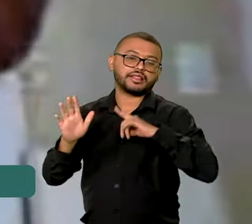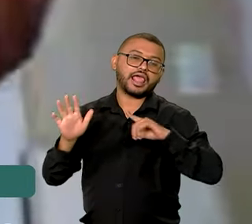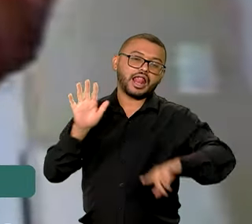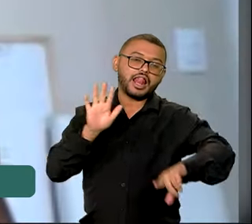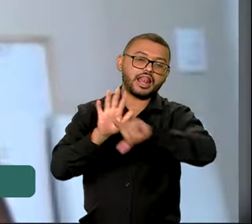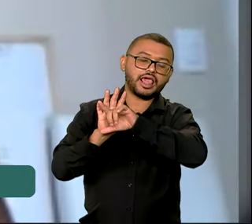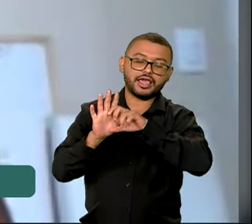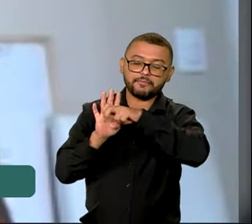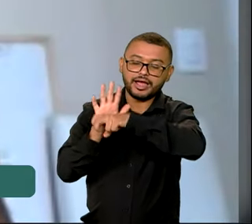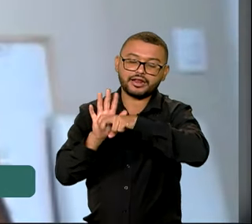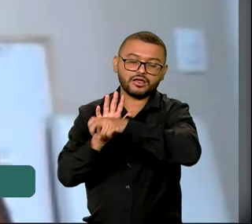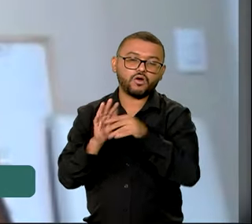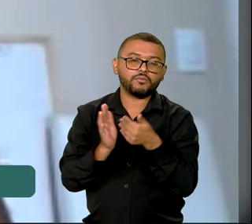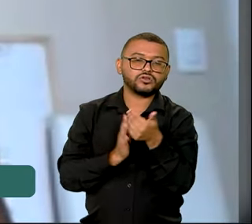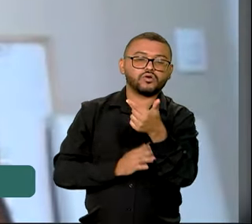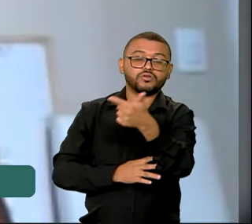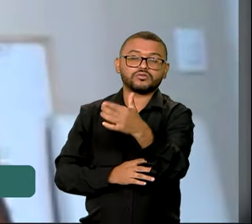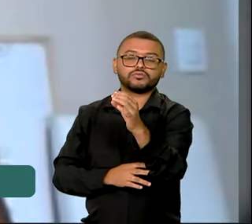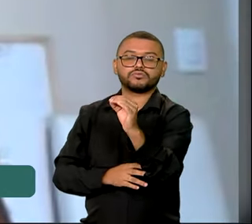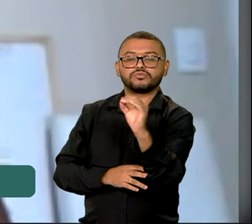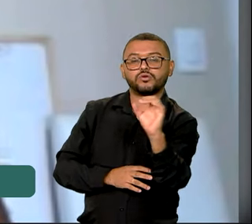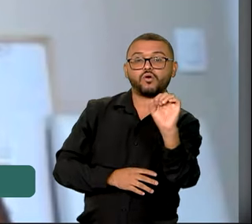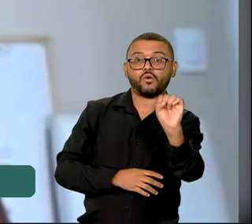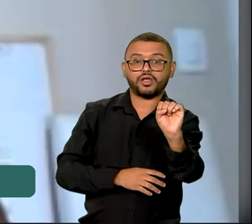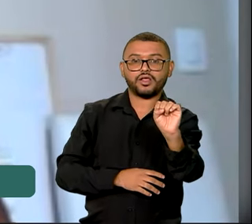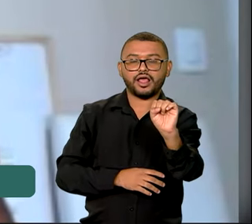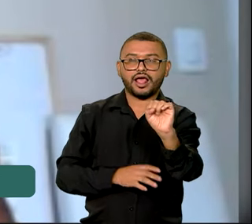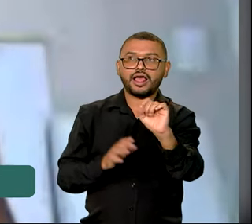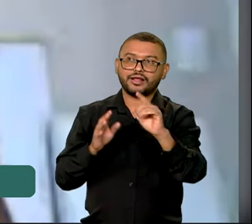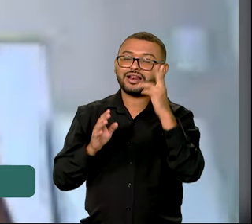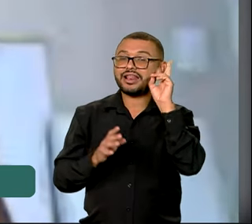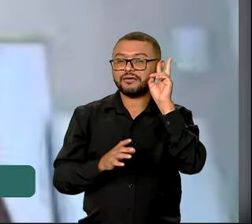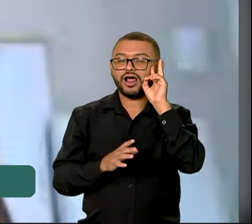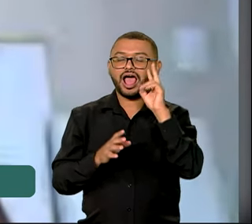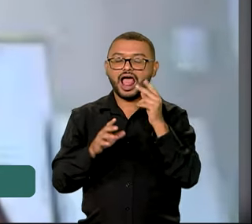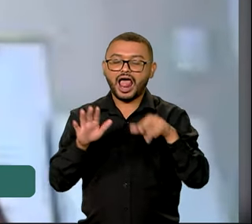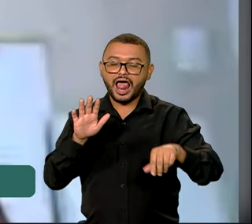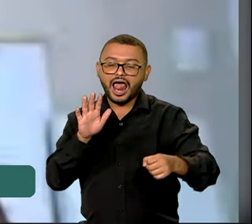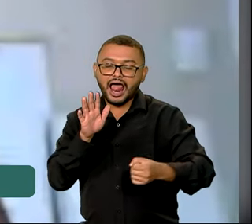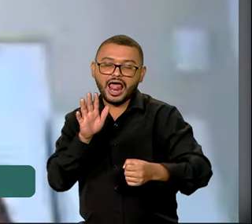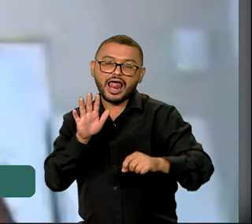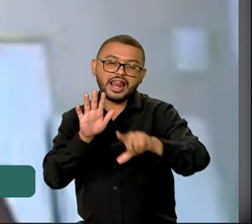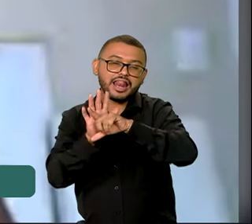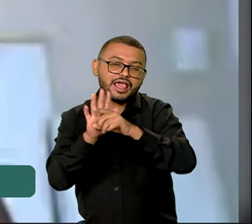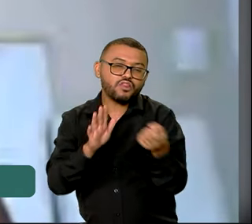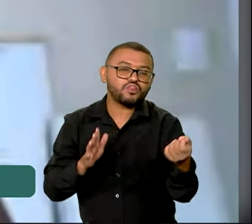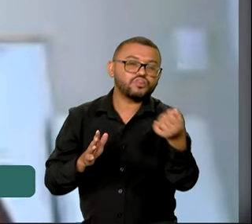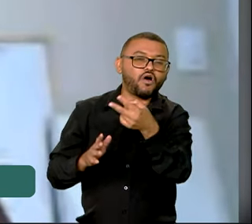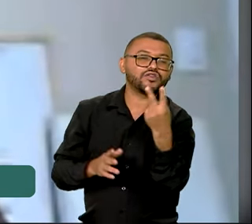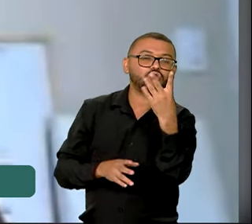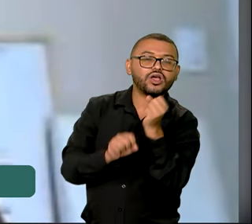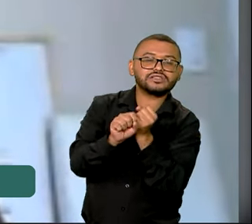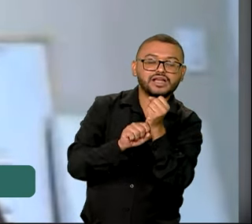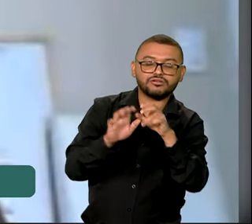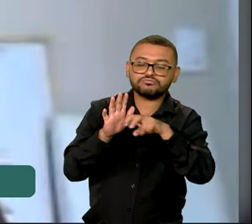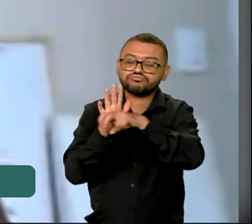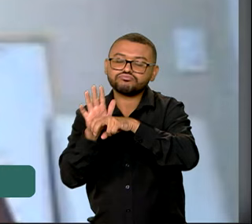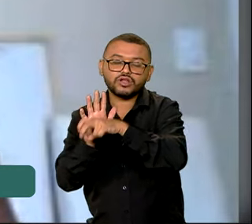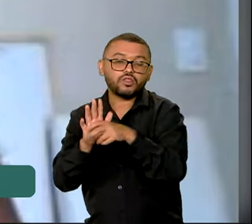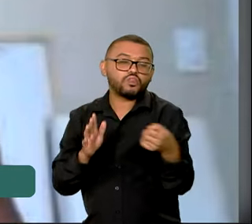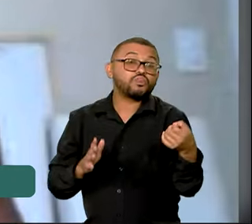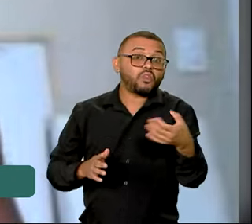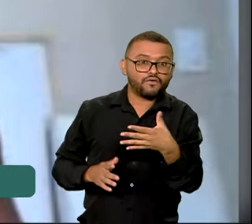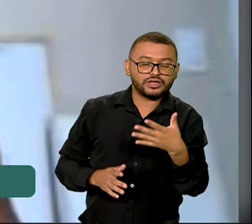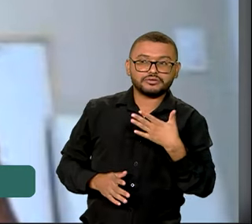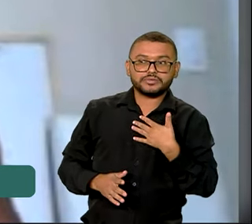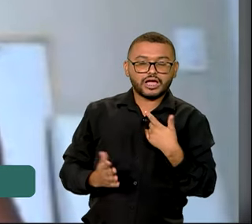Penha. Foi em 2008, então a Maria da Penha tinha dois aninhos, estava recém criada, recém nascida